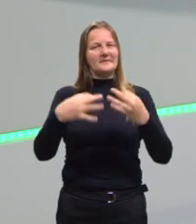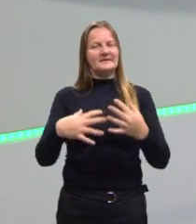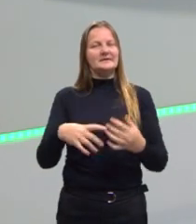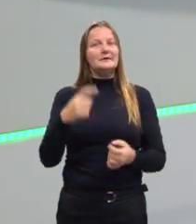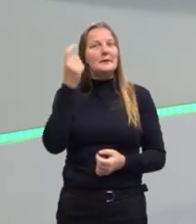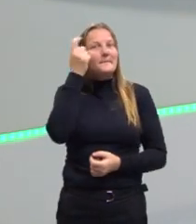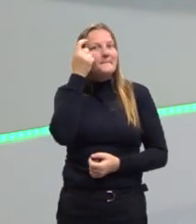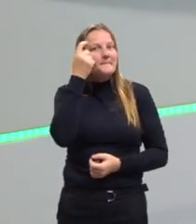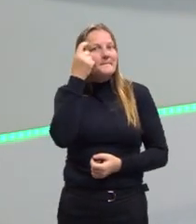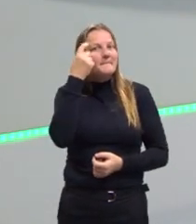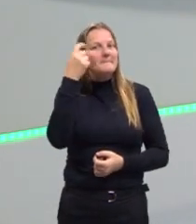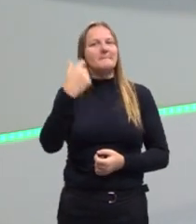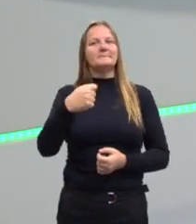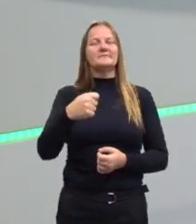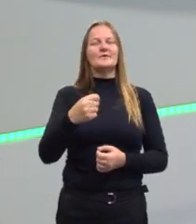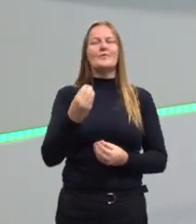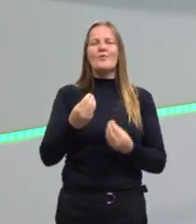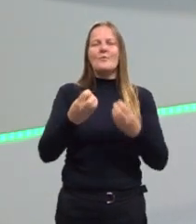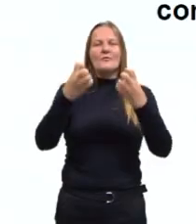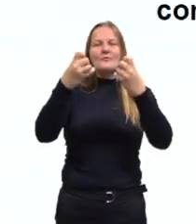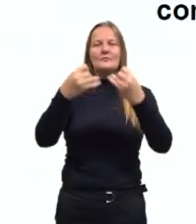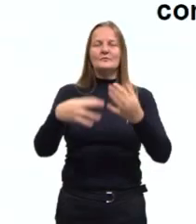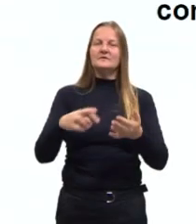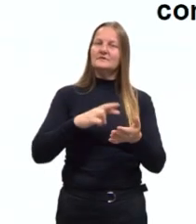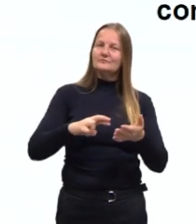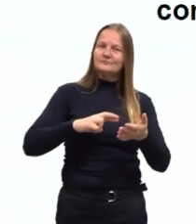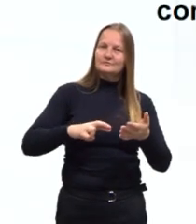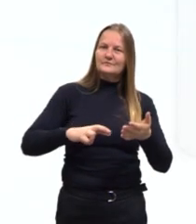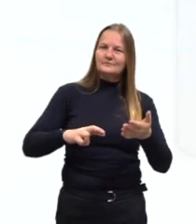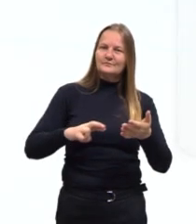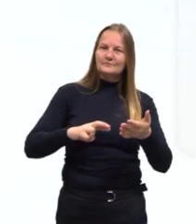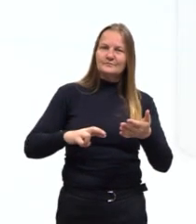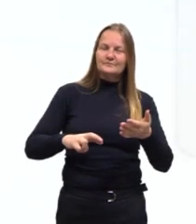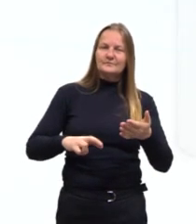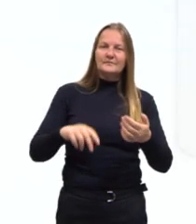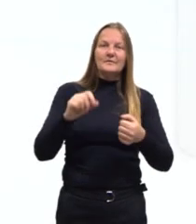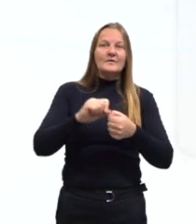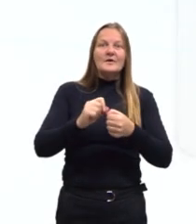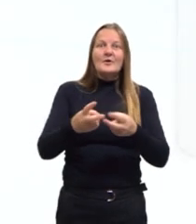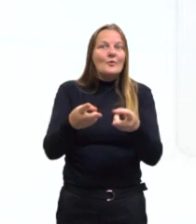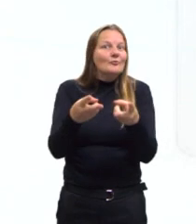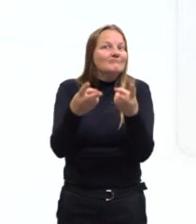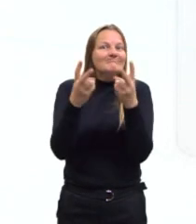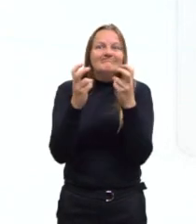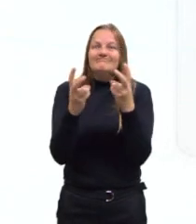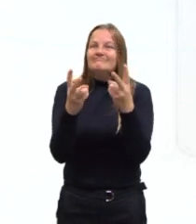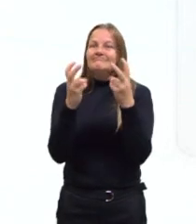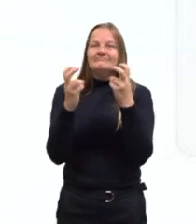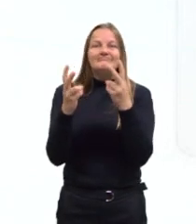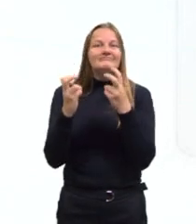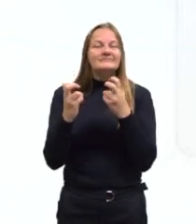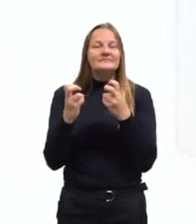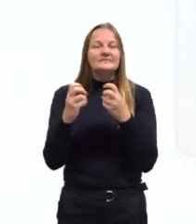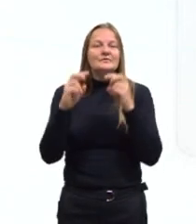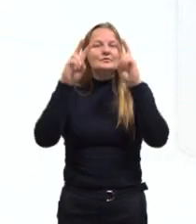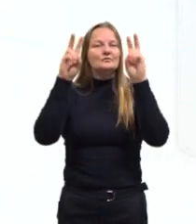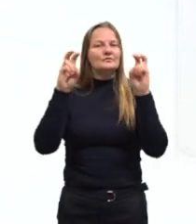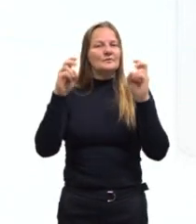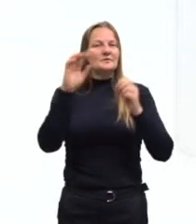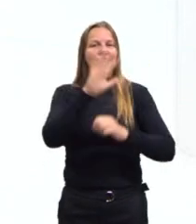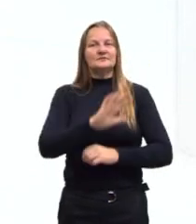porque como eu posso escrever sobre aquilo que eu nem percebi ainda do que se trata.